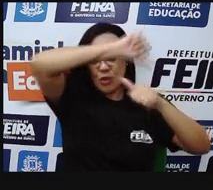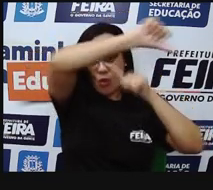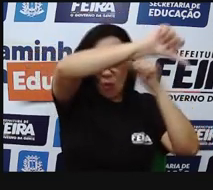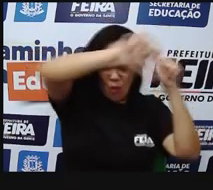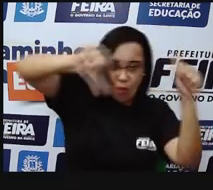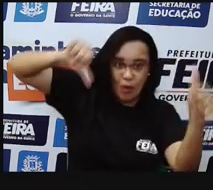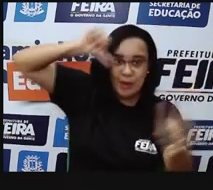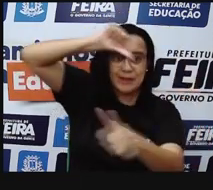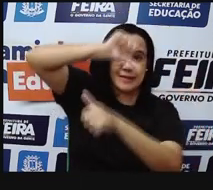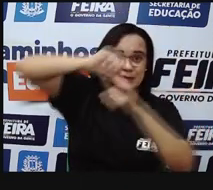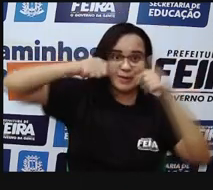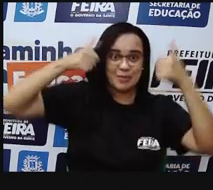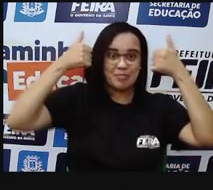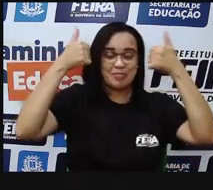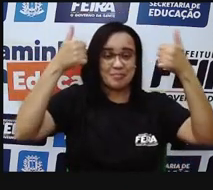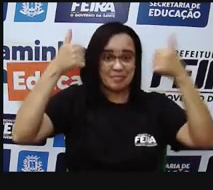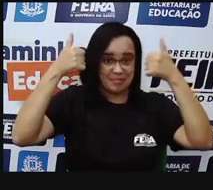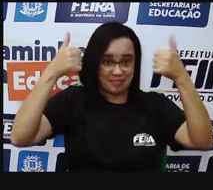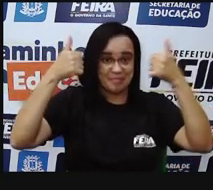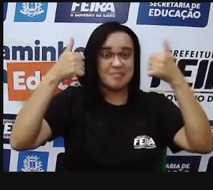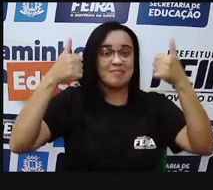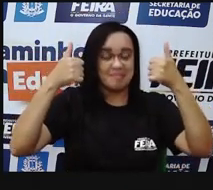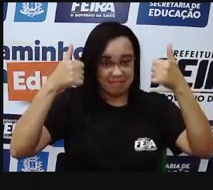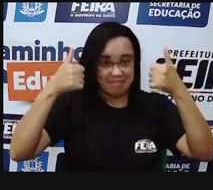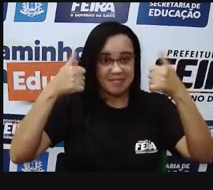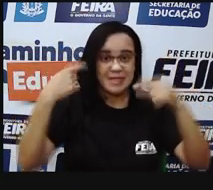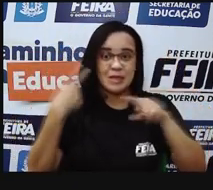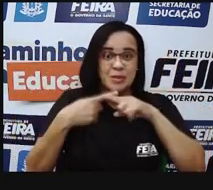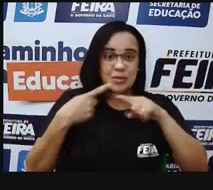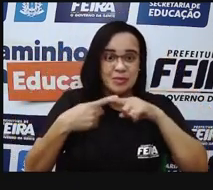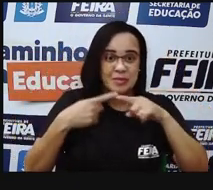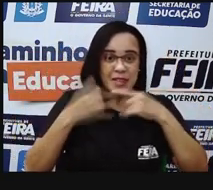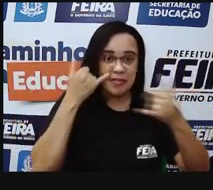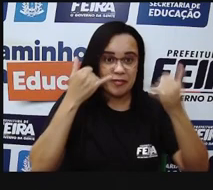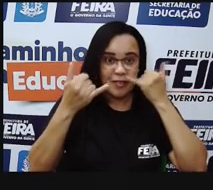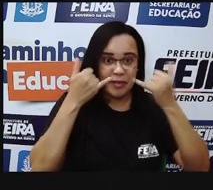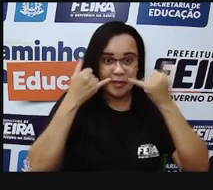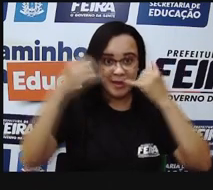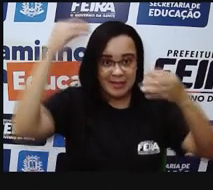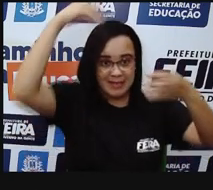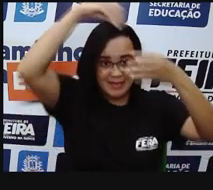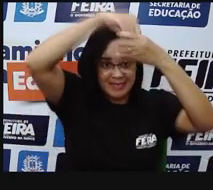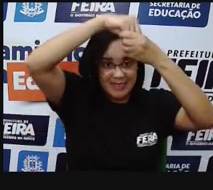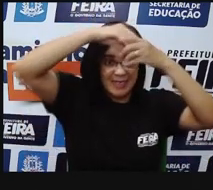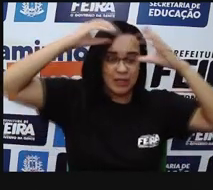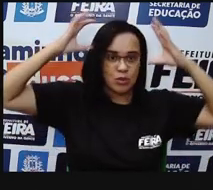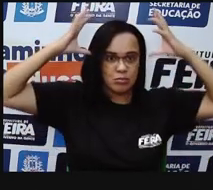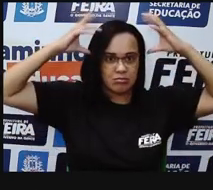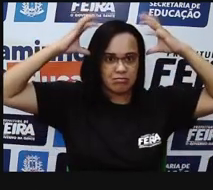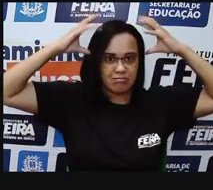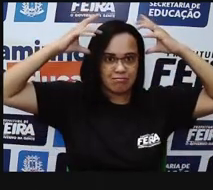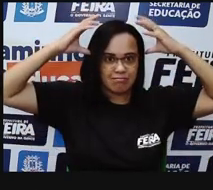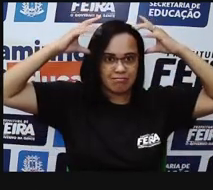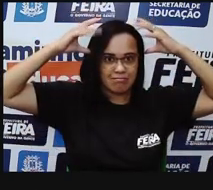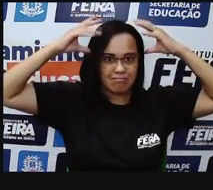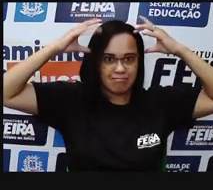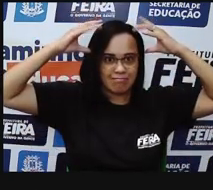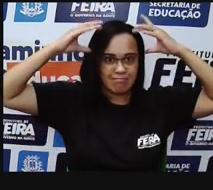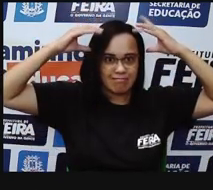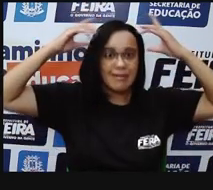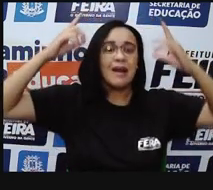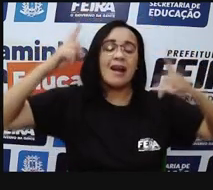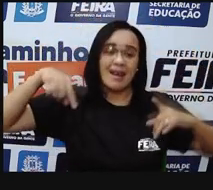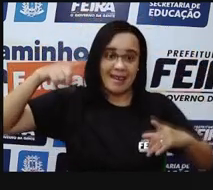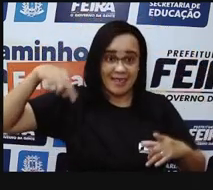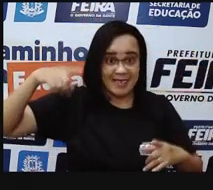E a câmera fotográfica, a máquina fotográfica, ela segue nesse princípio do nosso olho, né? Tem